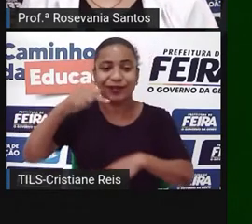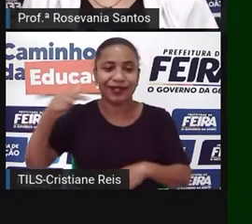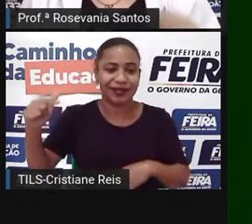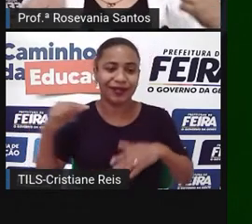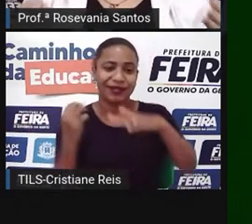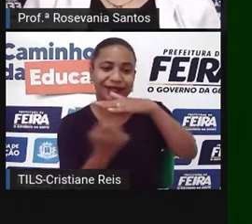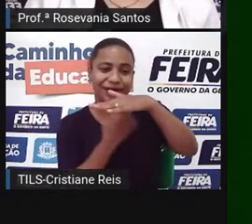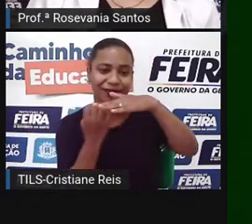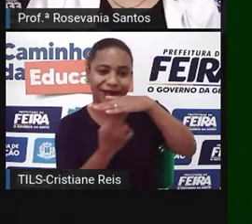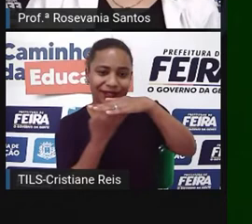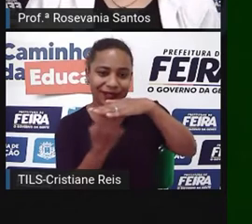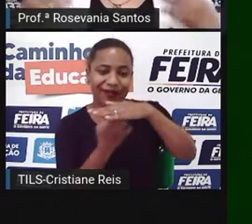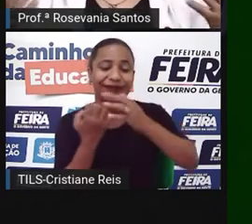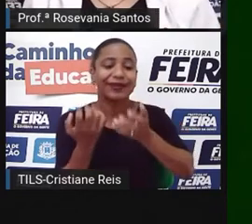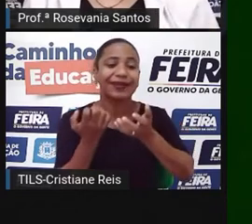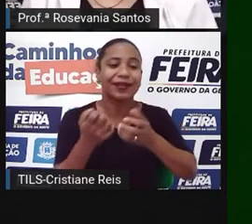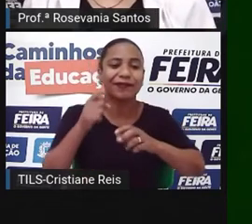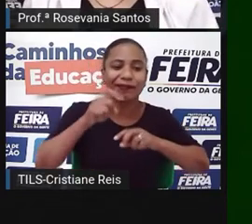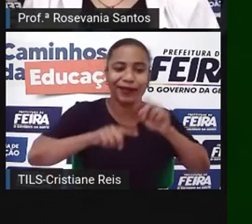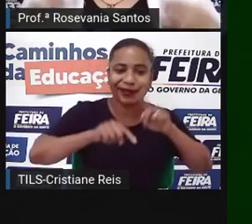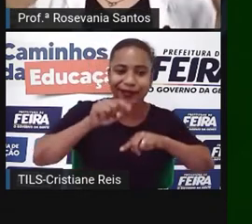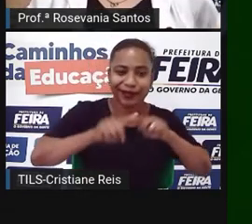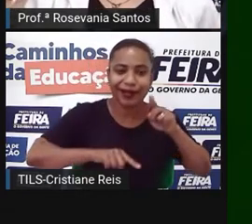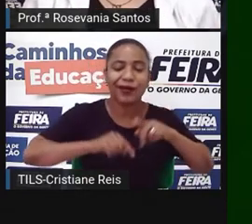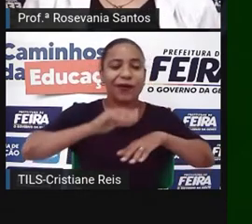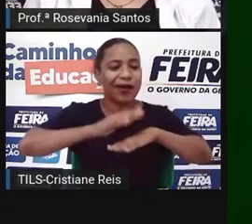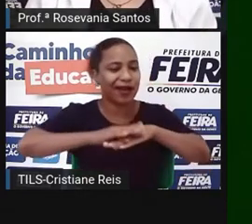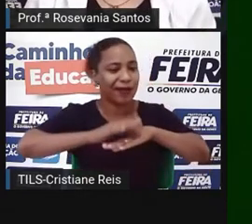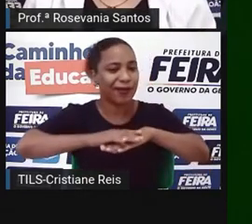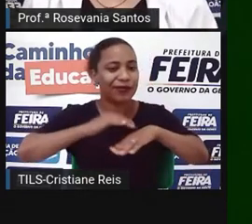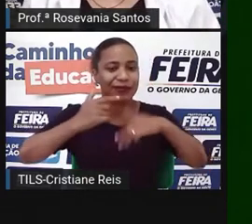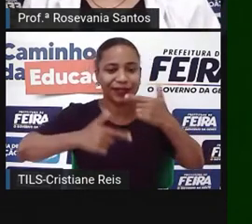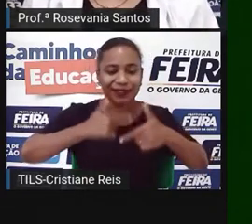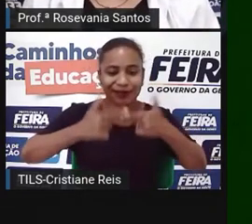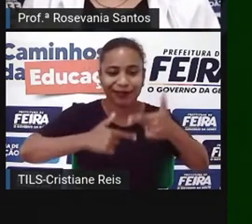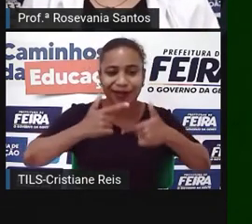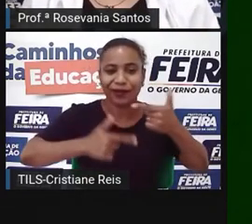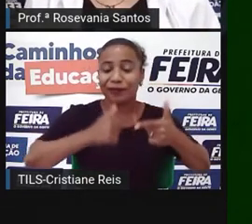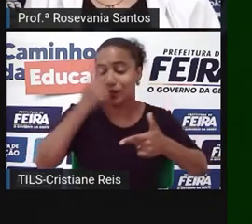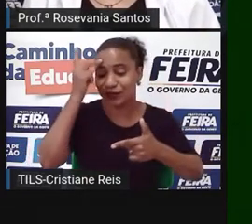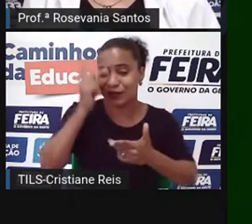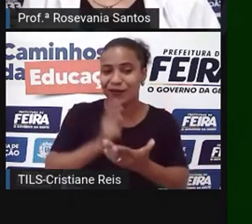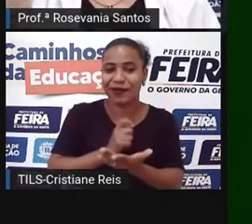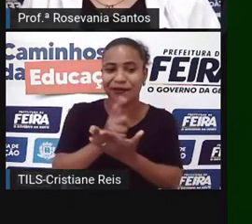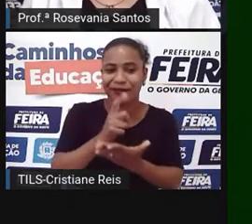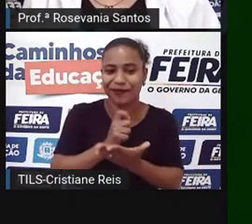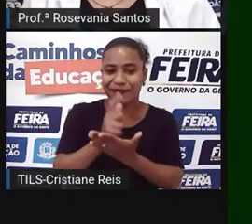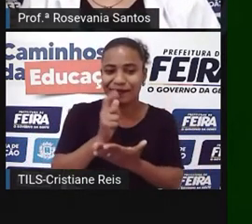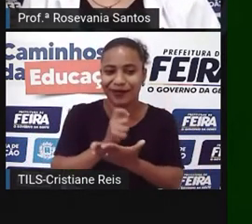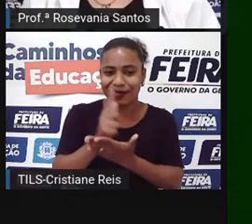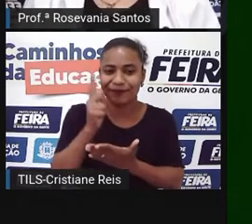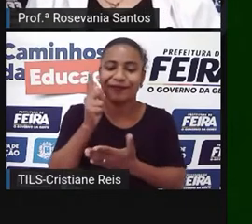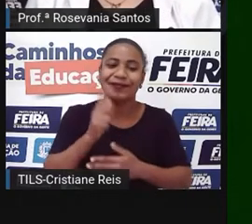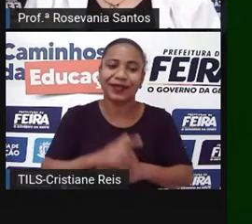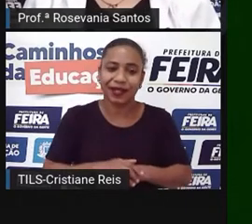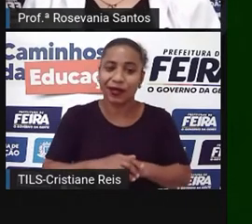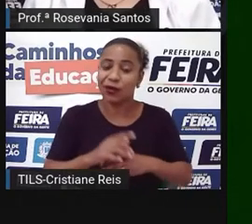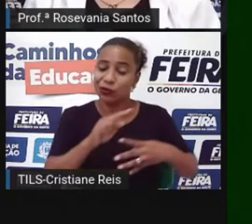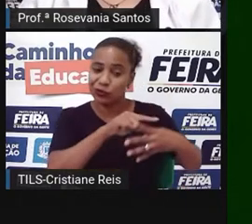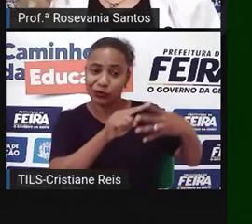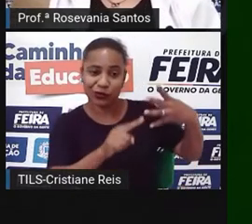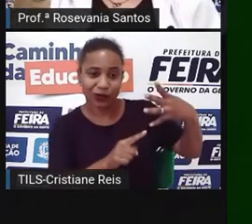buscando. Matéria-prima, mão de obra e o mercado consumidor. O contrário dos outros tigres